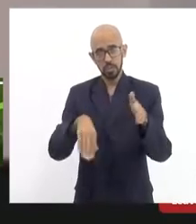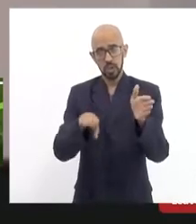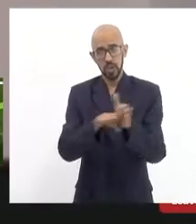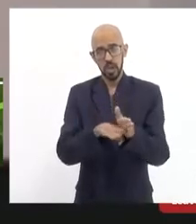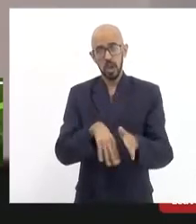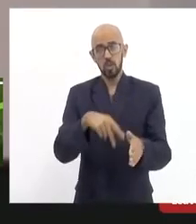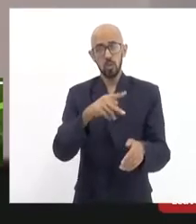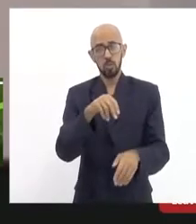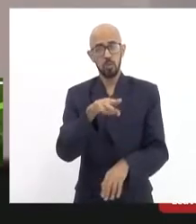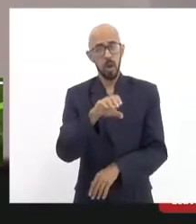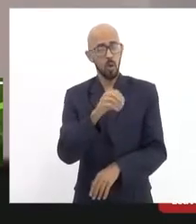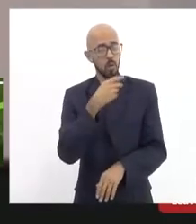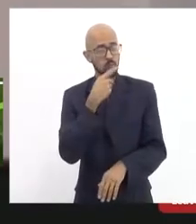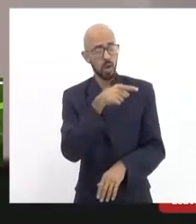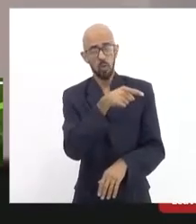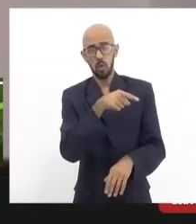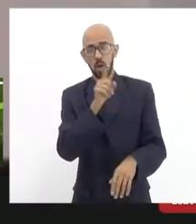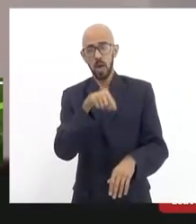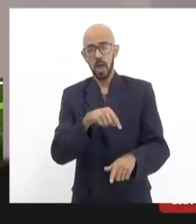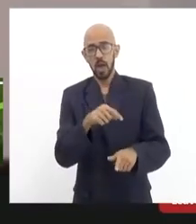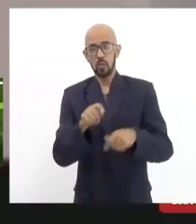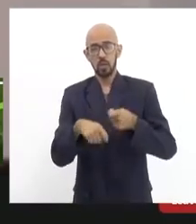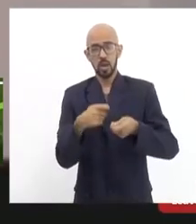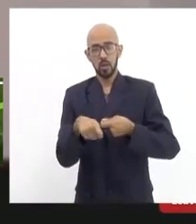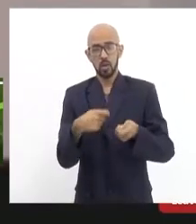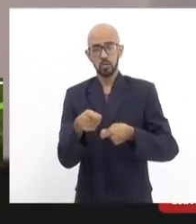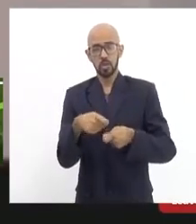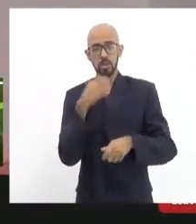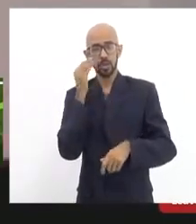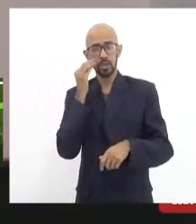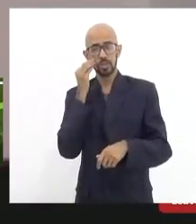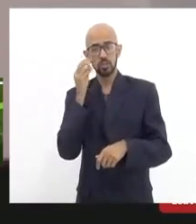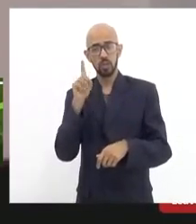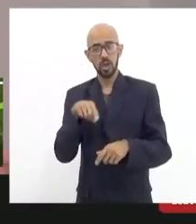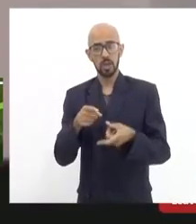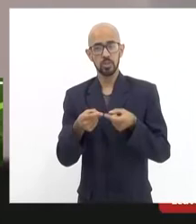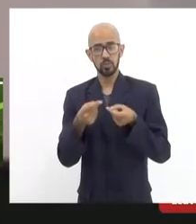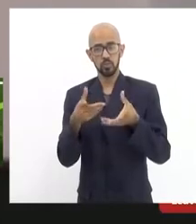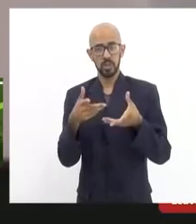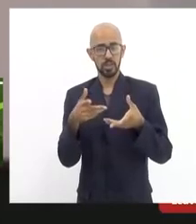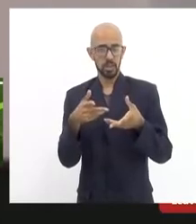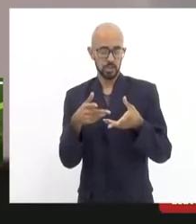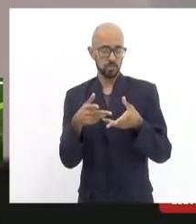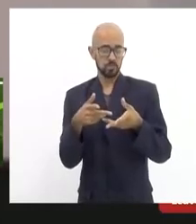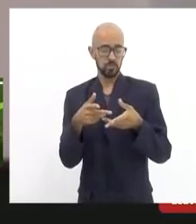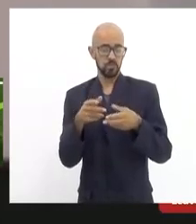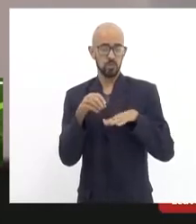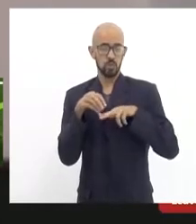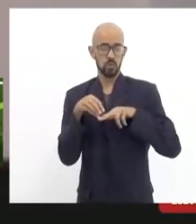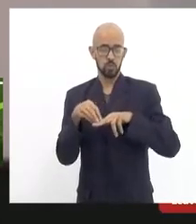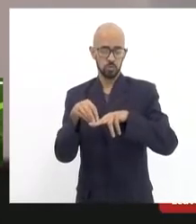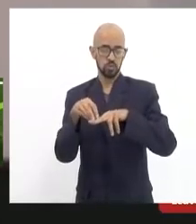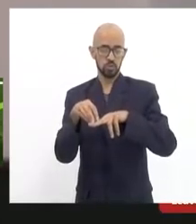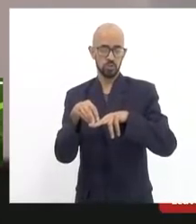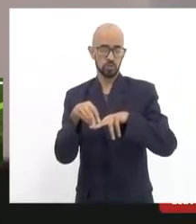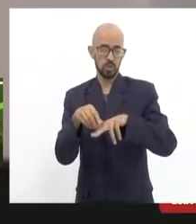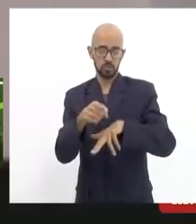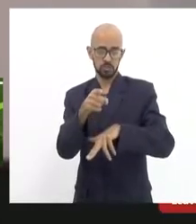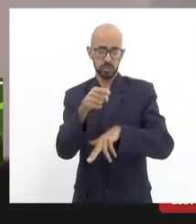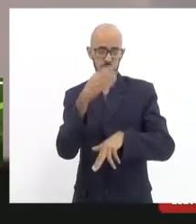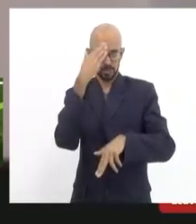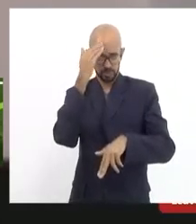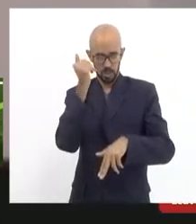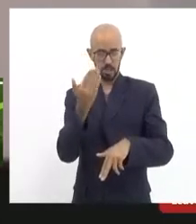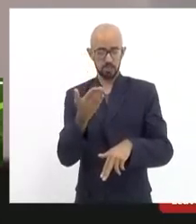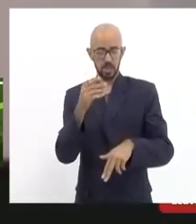está dizendo era o negócio o problema era privatizar mesmo como é até agora que você sabe disso como ninguém e esse